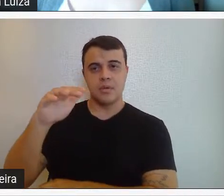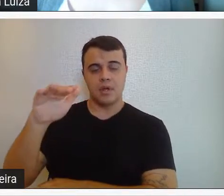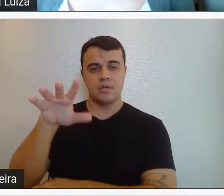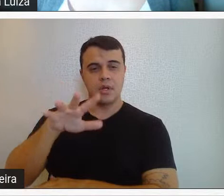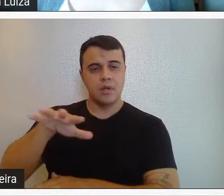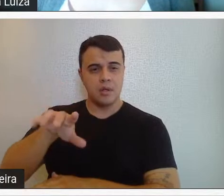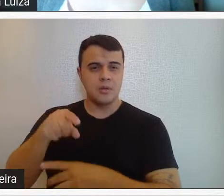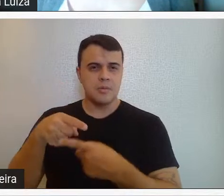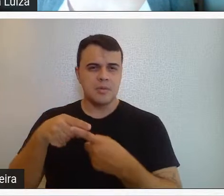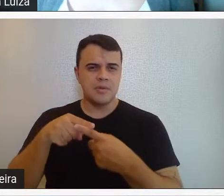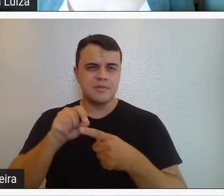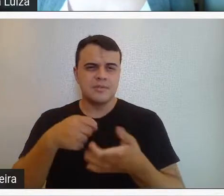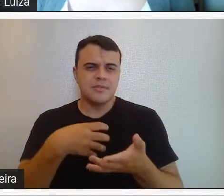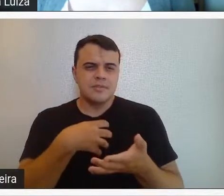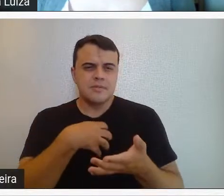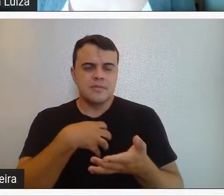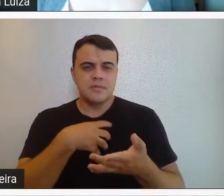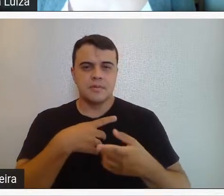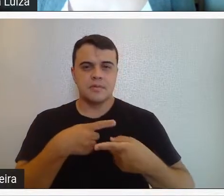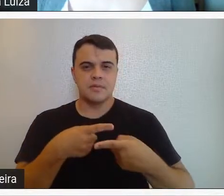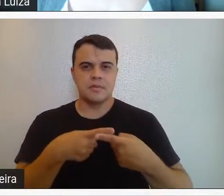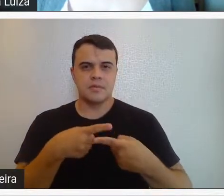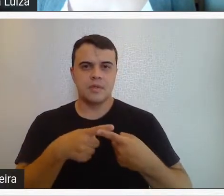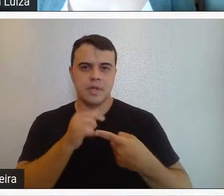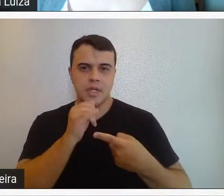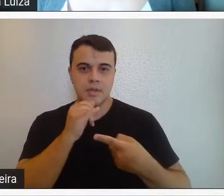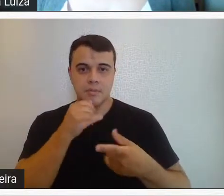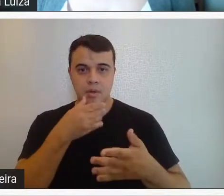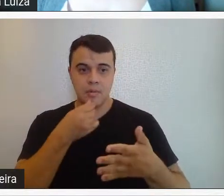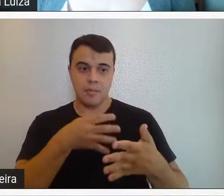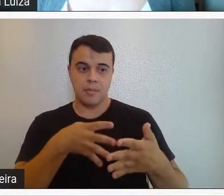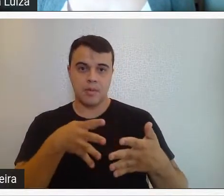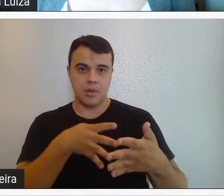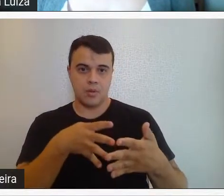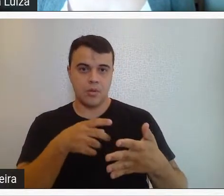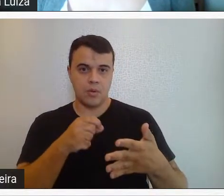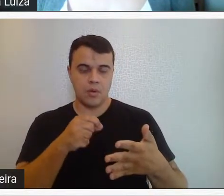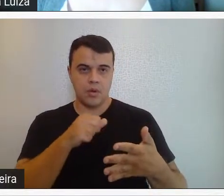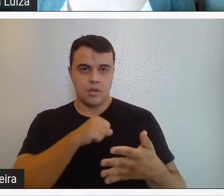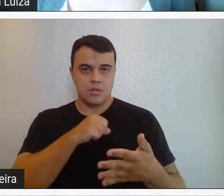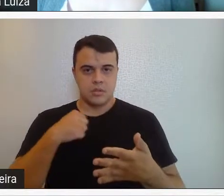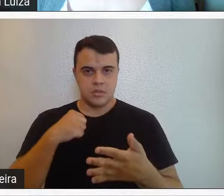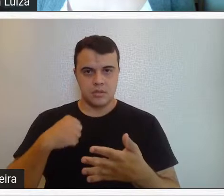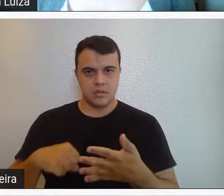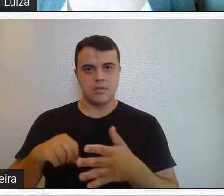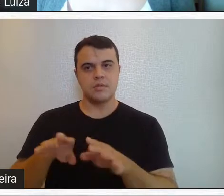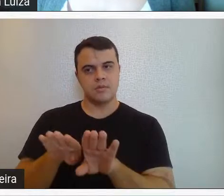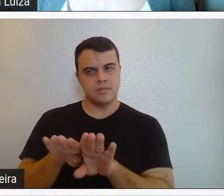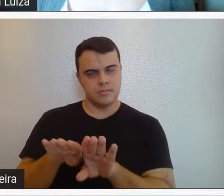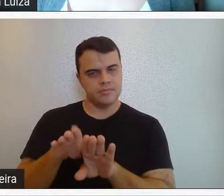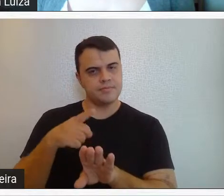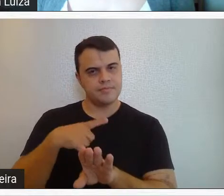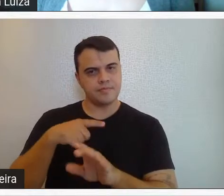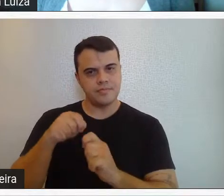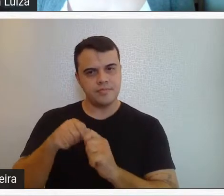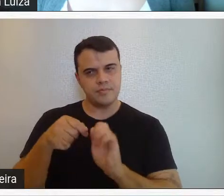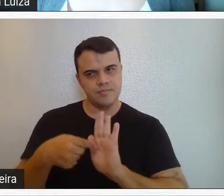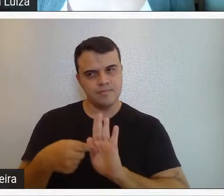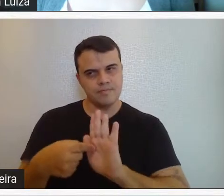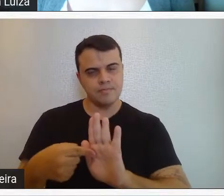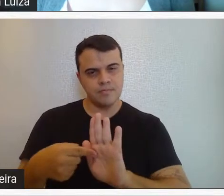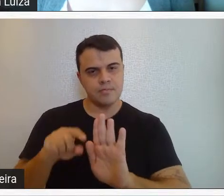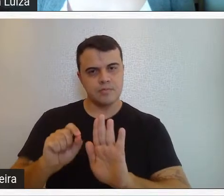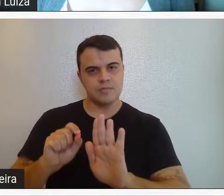porque eu acho que é a mesma sensibilidade que os pintores chineses têm também quando eles vão representar